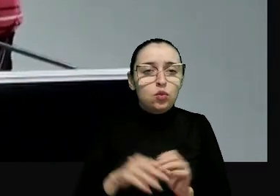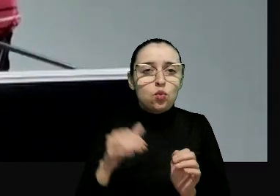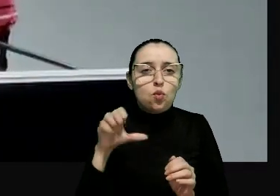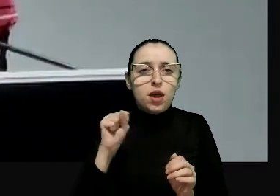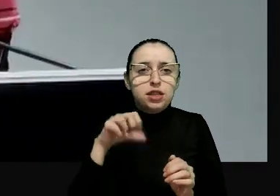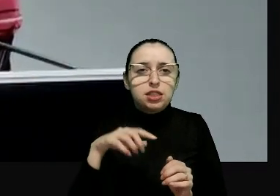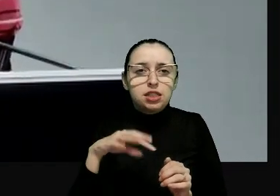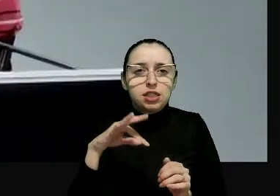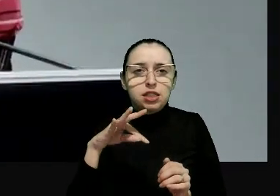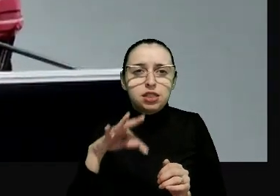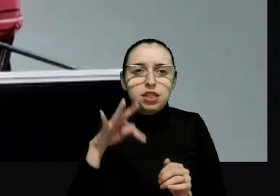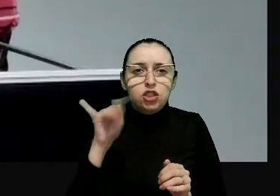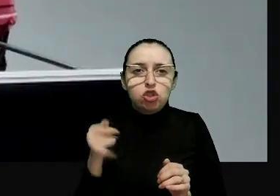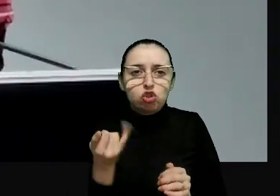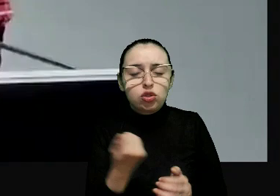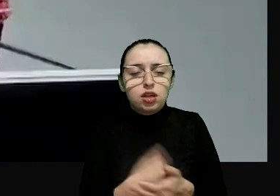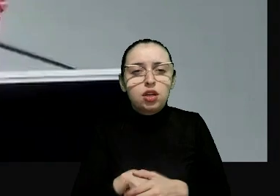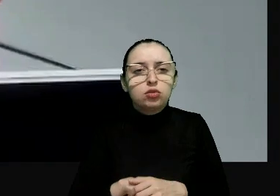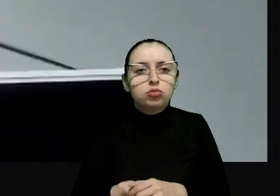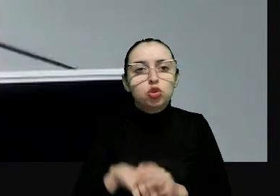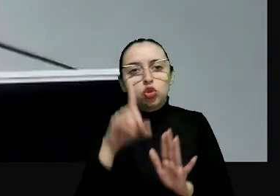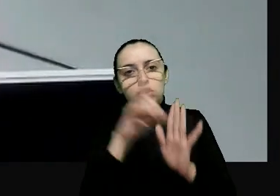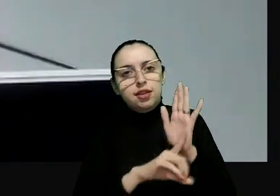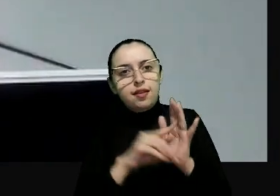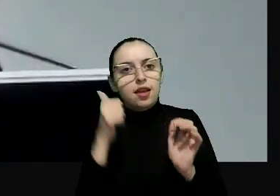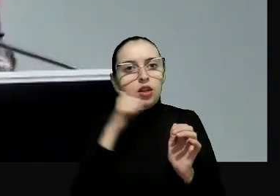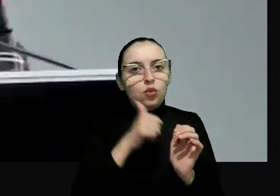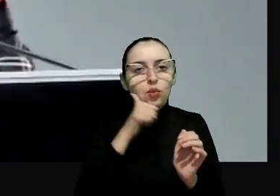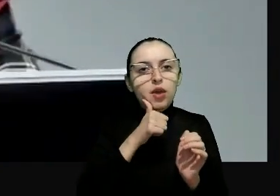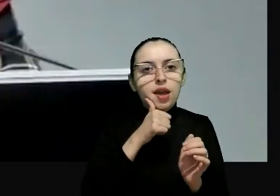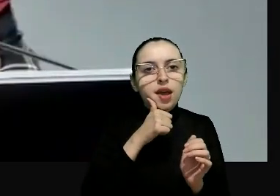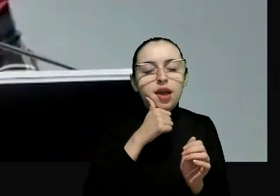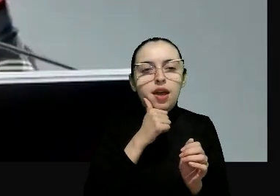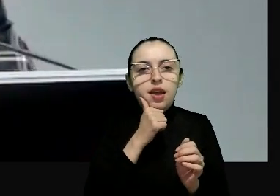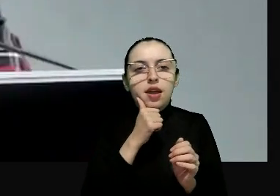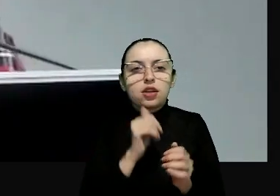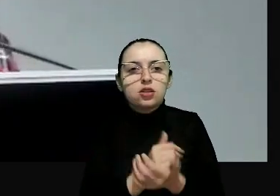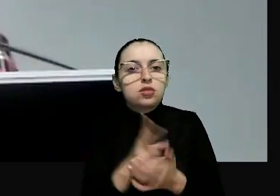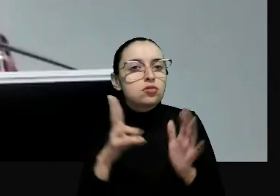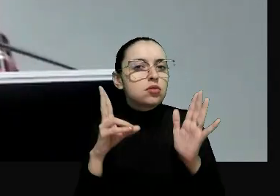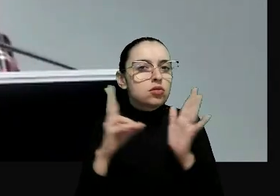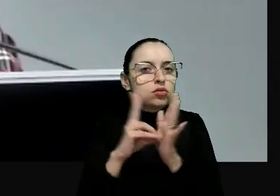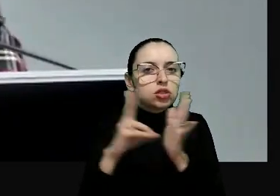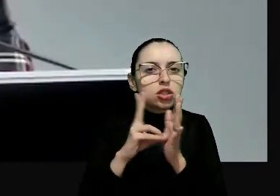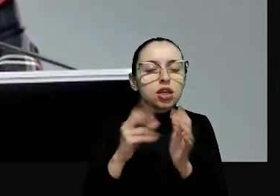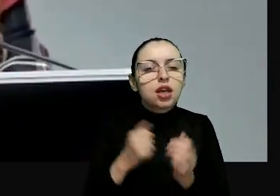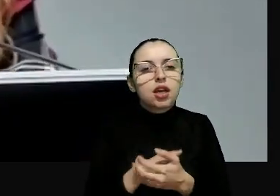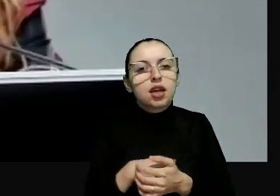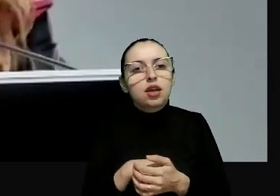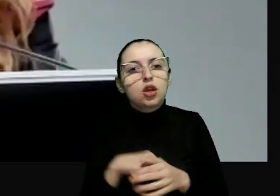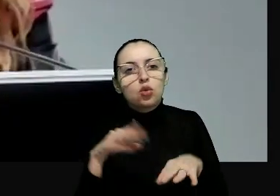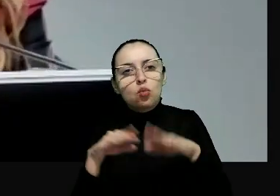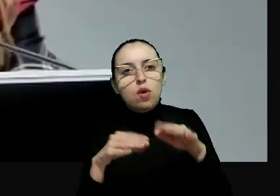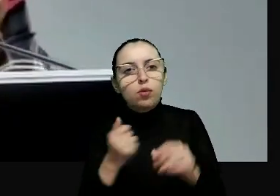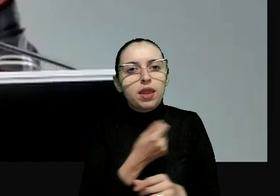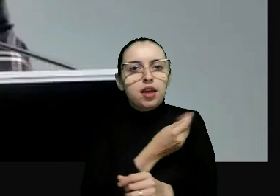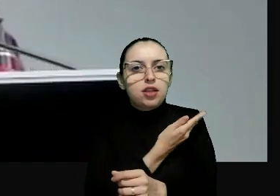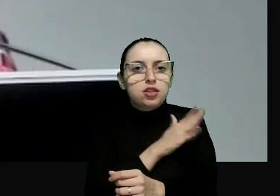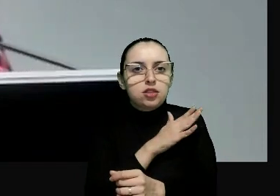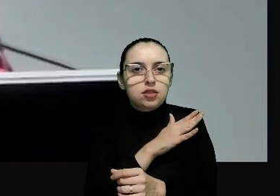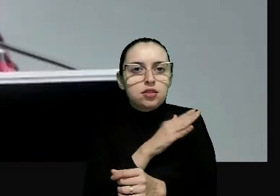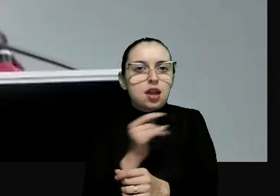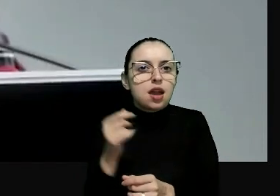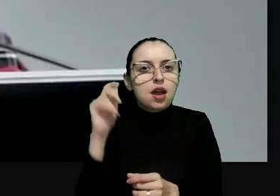patrimônio constitucional. Quando se trata direito das mulheres, pessoas LGBTI, povos indígenas, igualdade racial